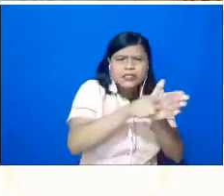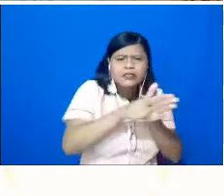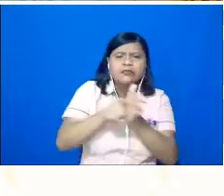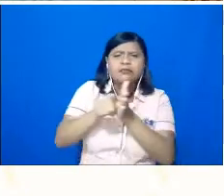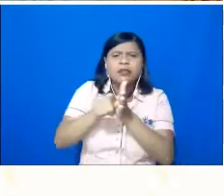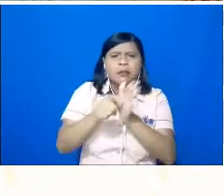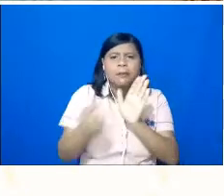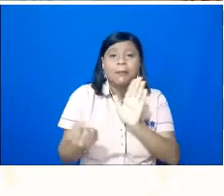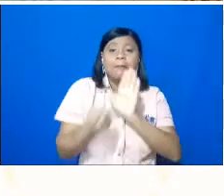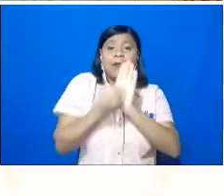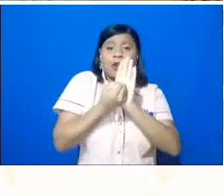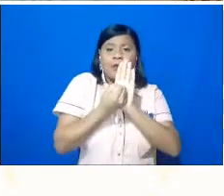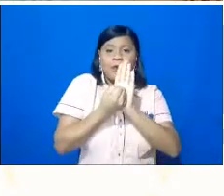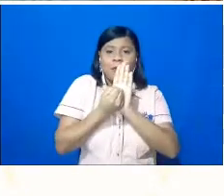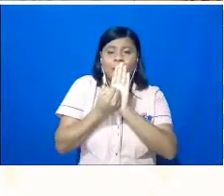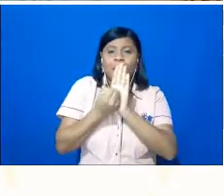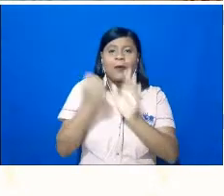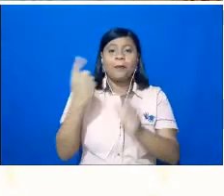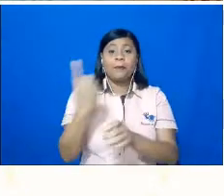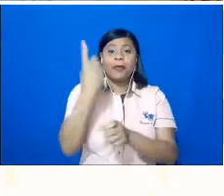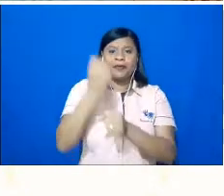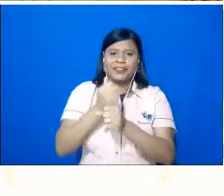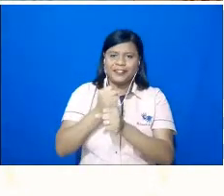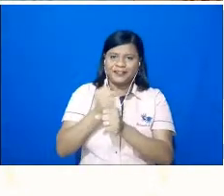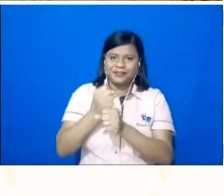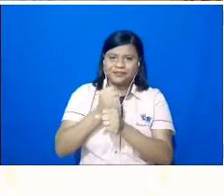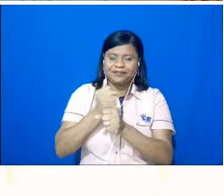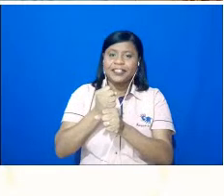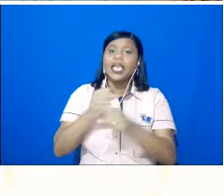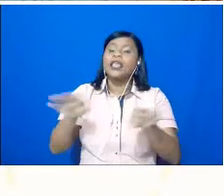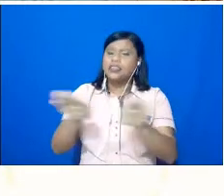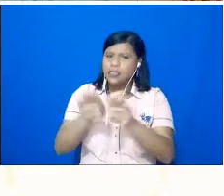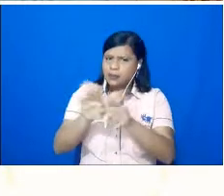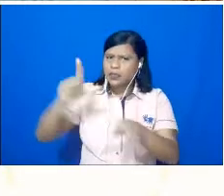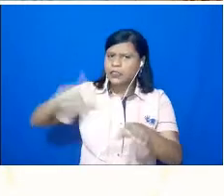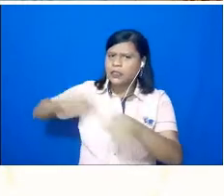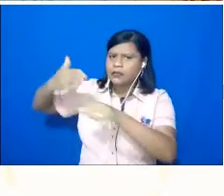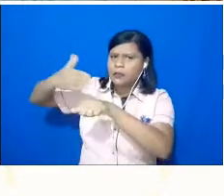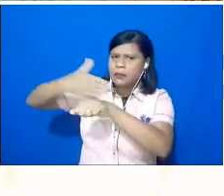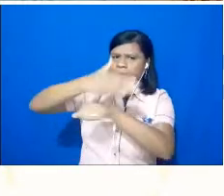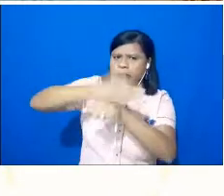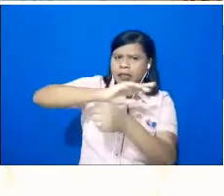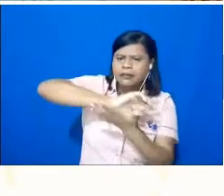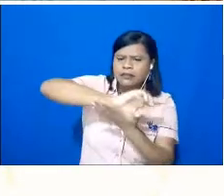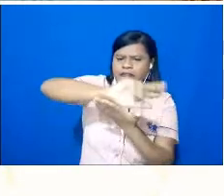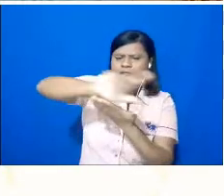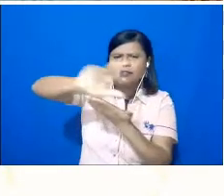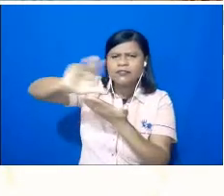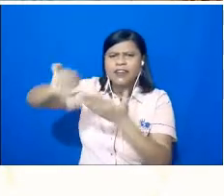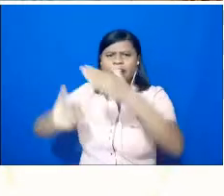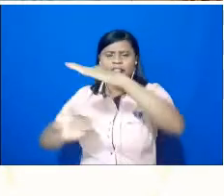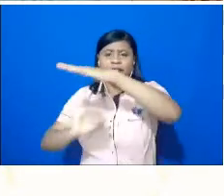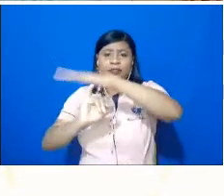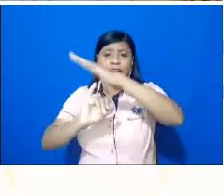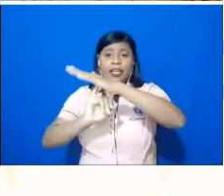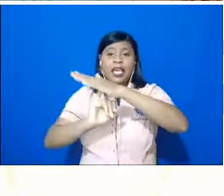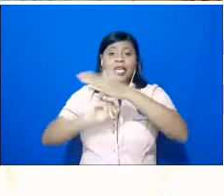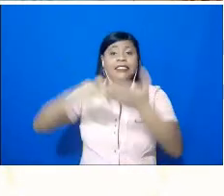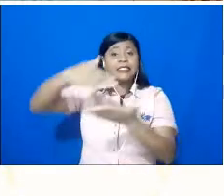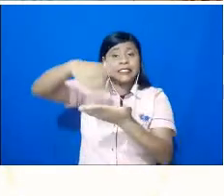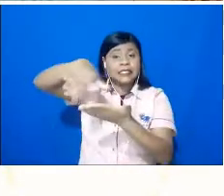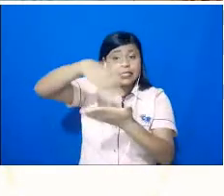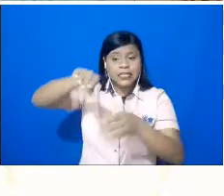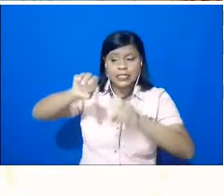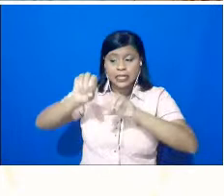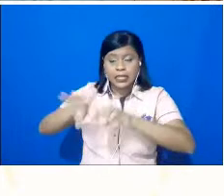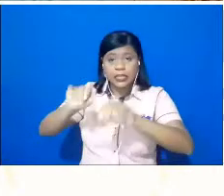o primeiro ano, além disso, a gente teve participação dessas várias instituições, a Secretaria de Educação como uma instituição